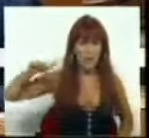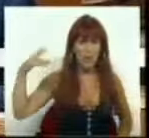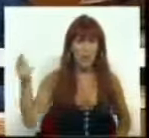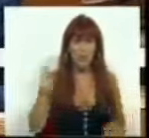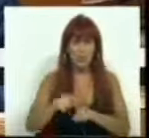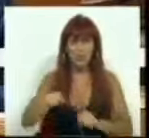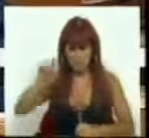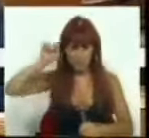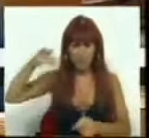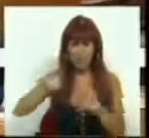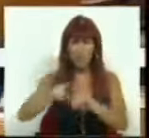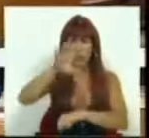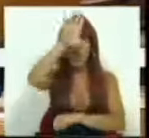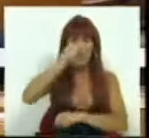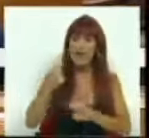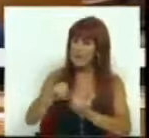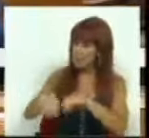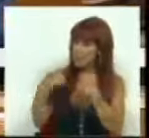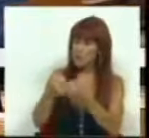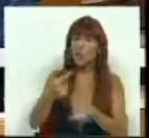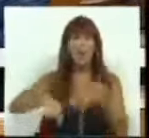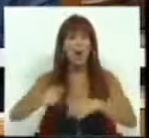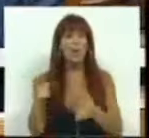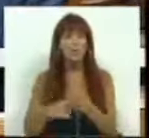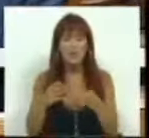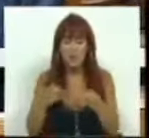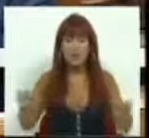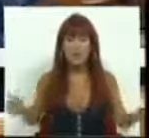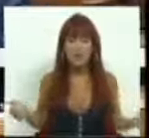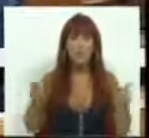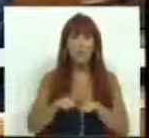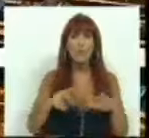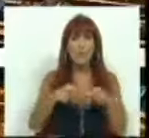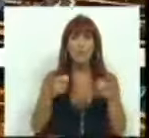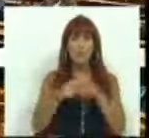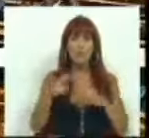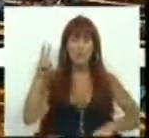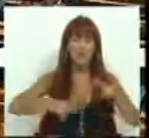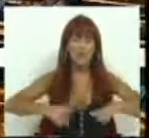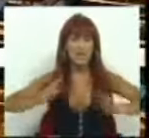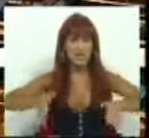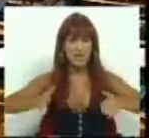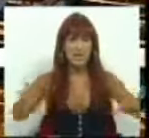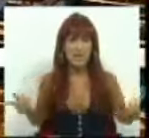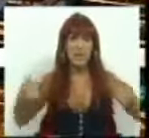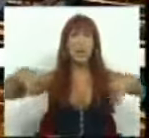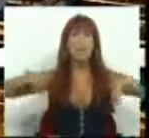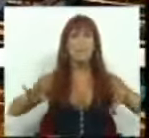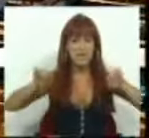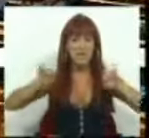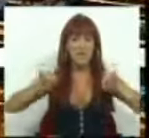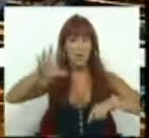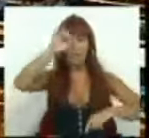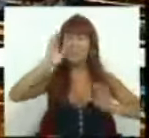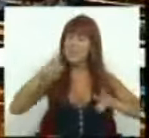É uma prioridade para o Governo e para a nossa sociedade. Precisamos resolver os problemas das finanças. Mas, para